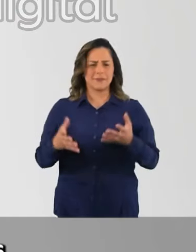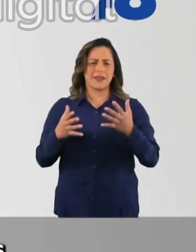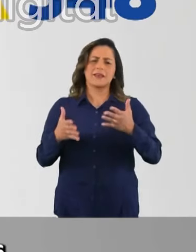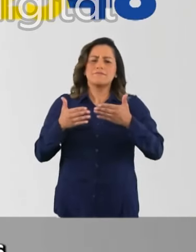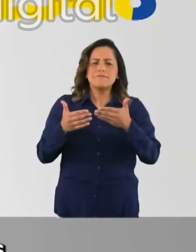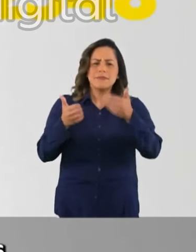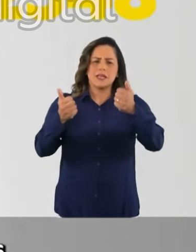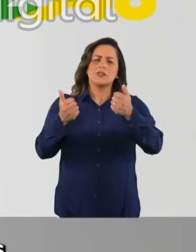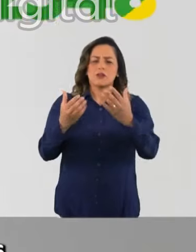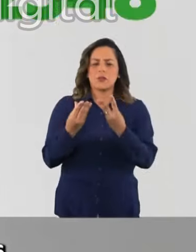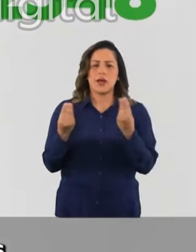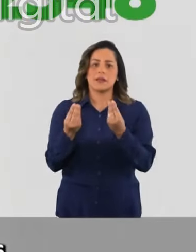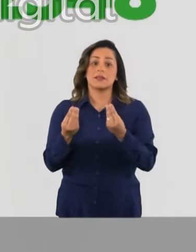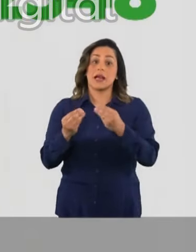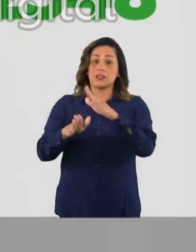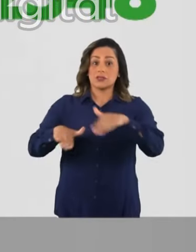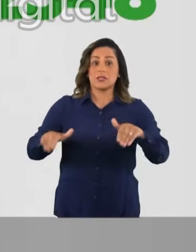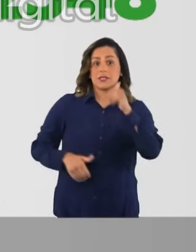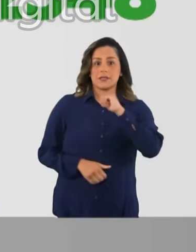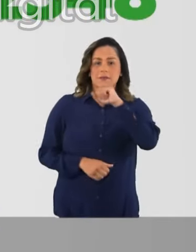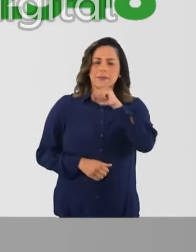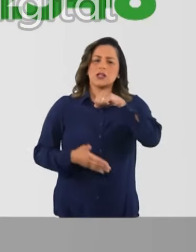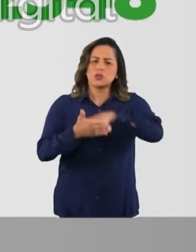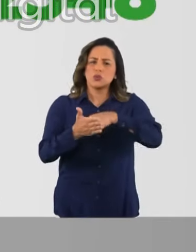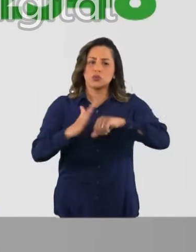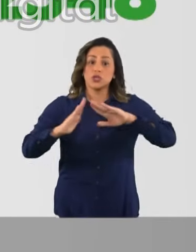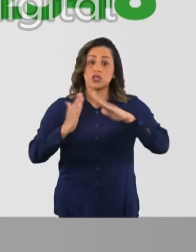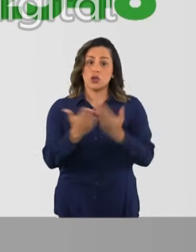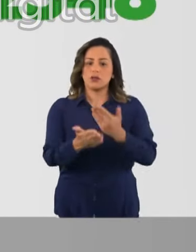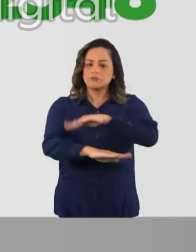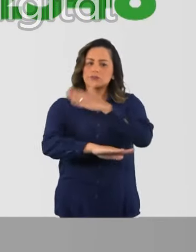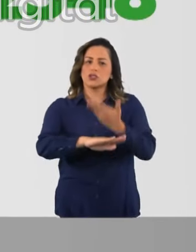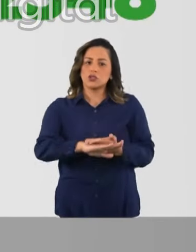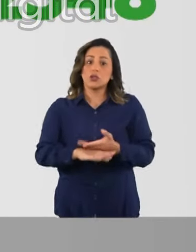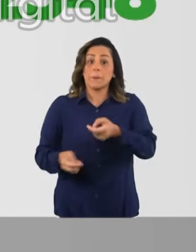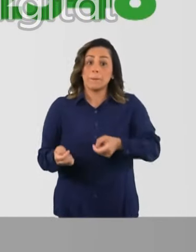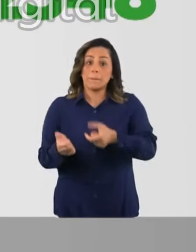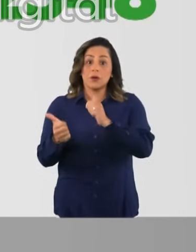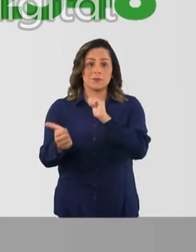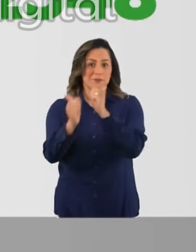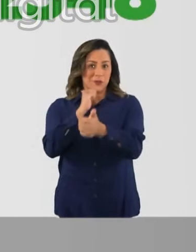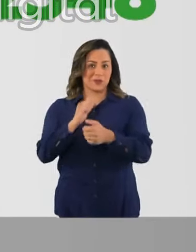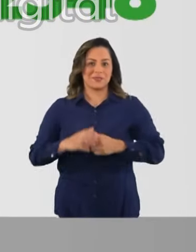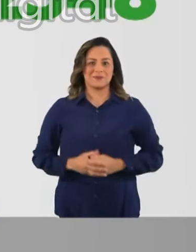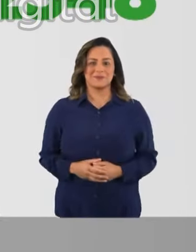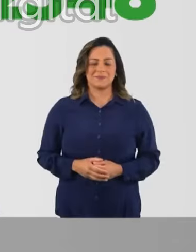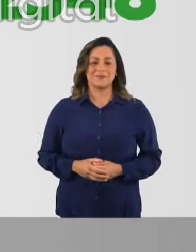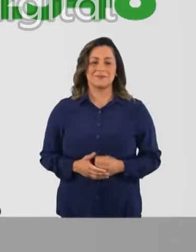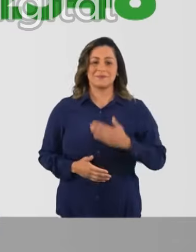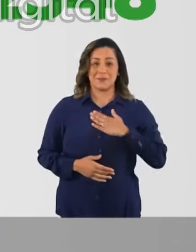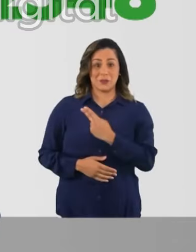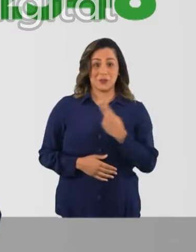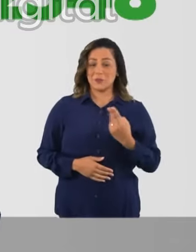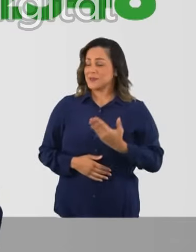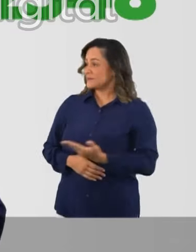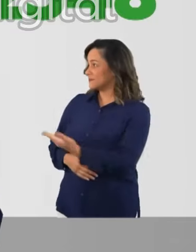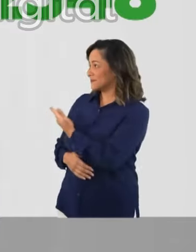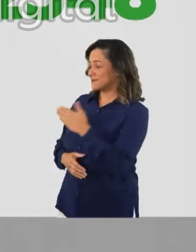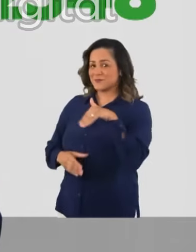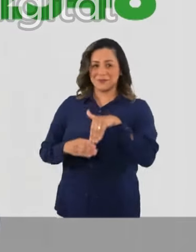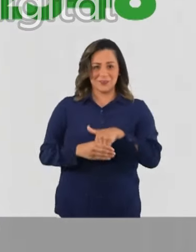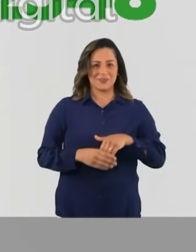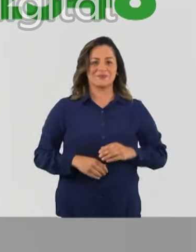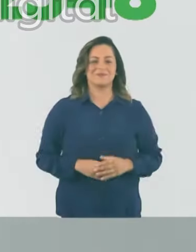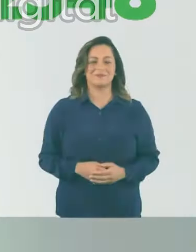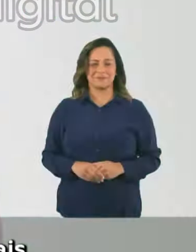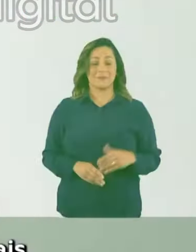Por melhores condições para as crianças e mães. Luto por escolas em tempo integral e bolsas de estudos através do esporte. Meu nome é Ludmilla Barizo, 22